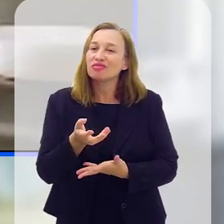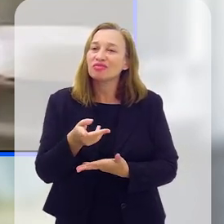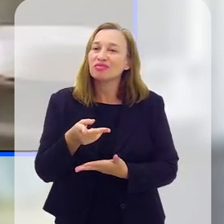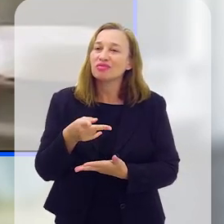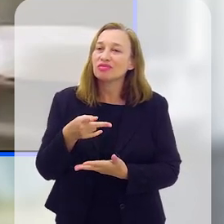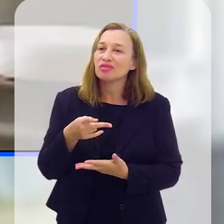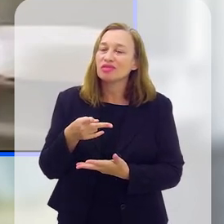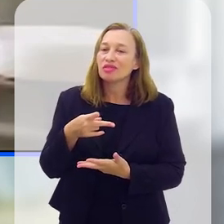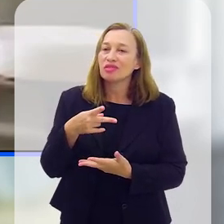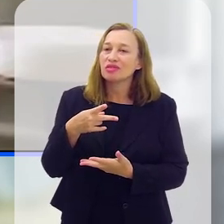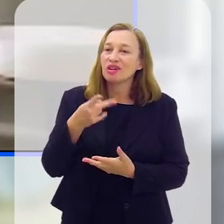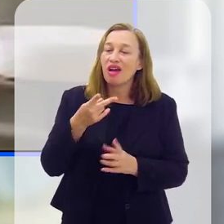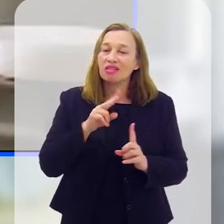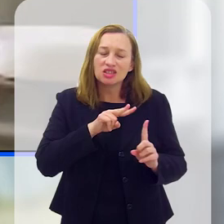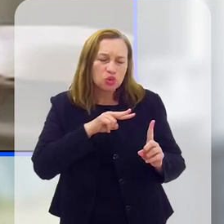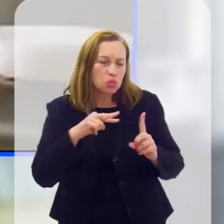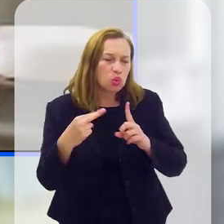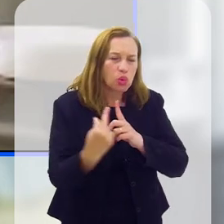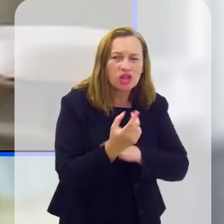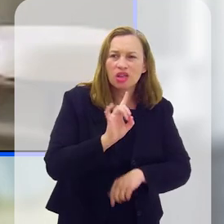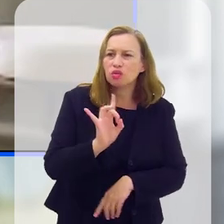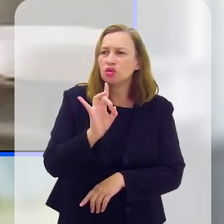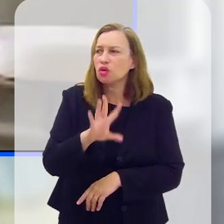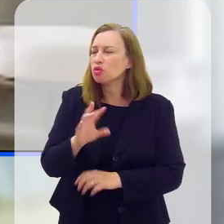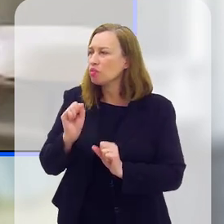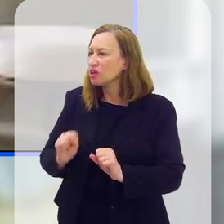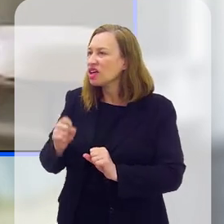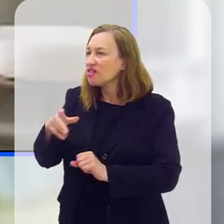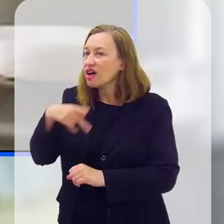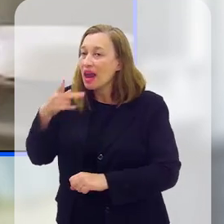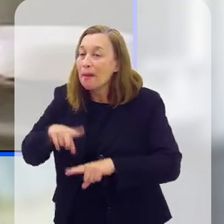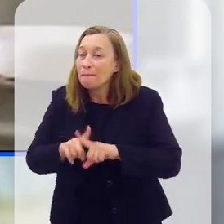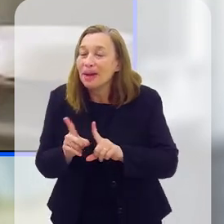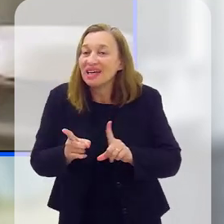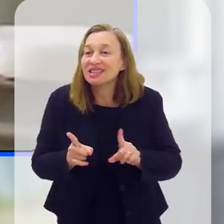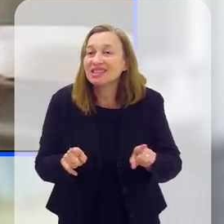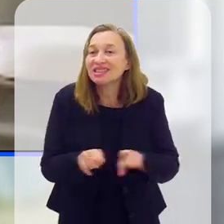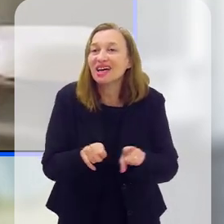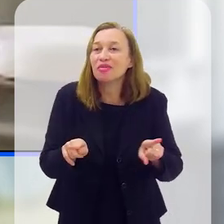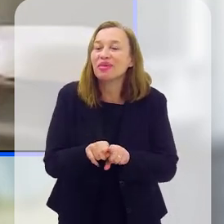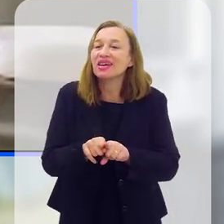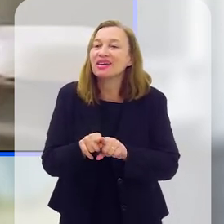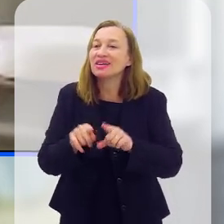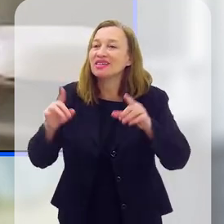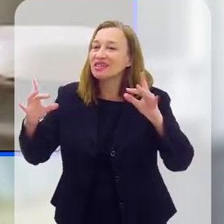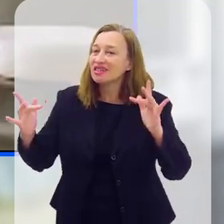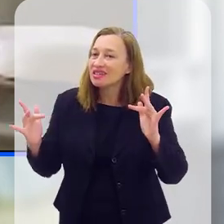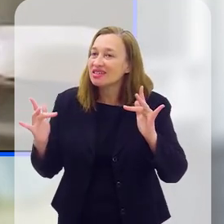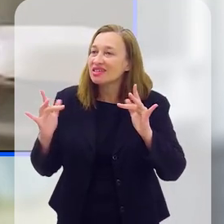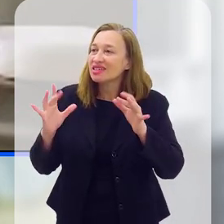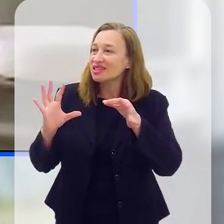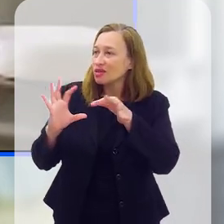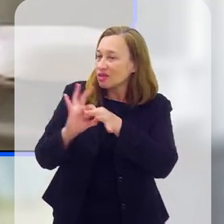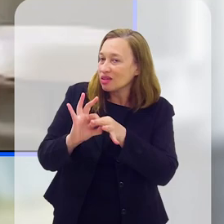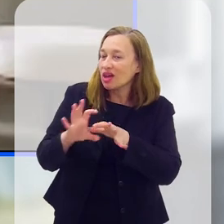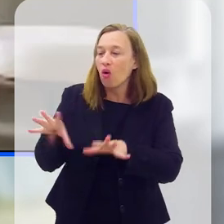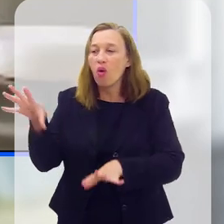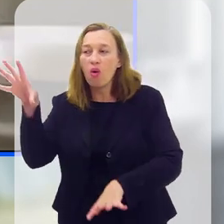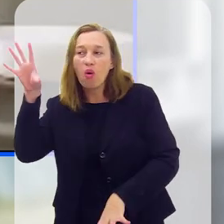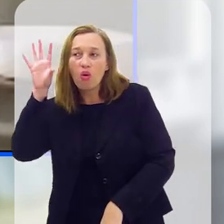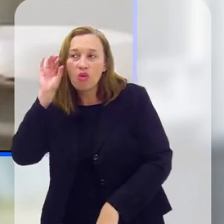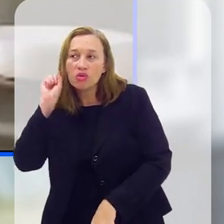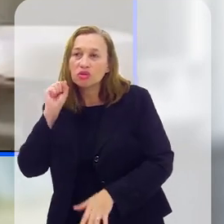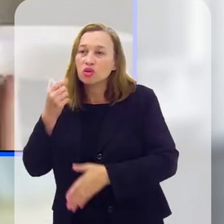eu quero deixar um pouco esse olhar, não só de você poder falar, mas também como se conectar,